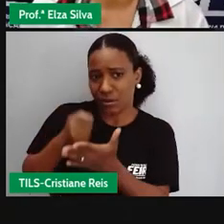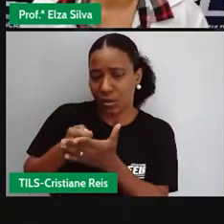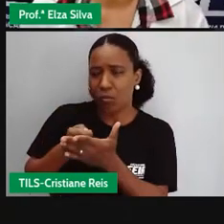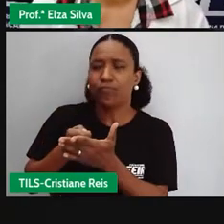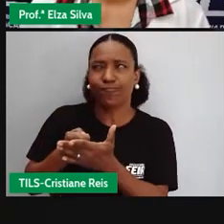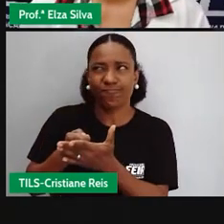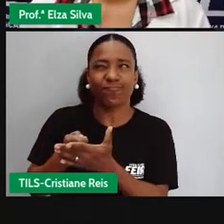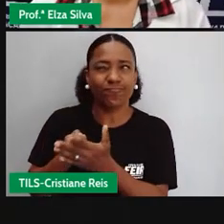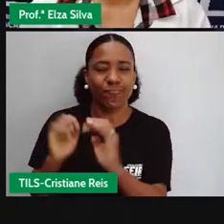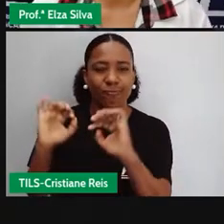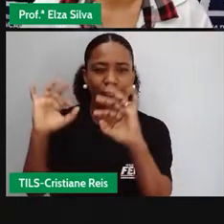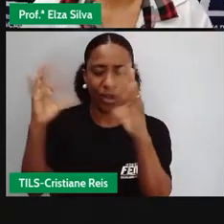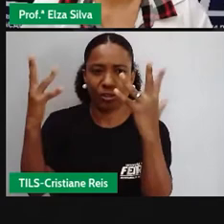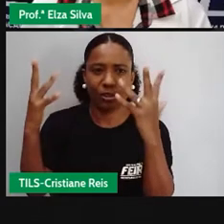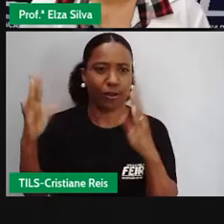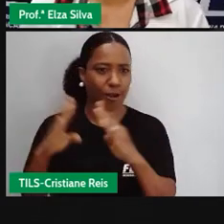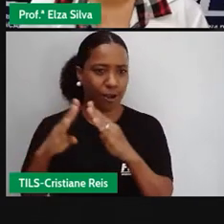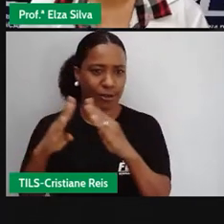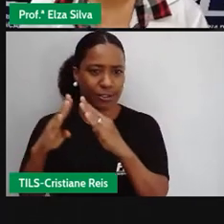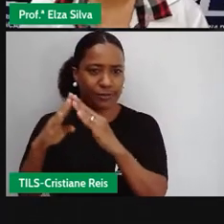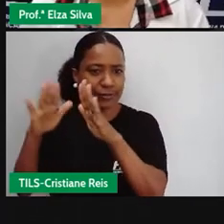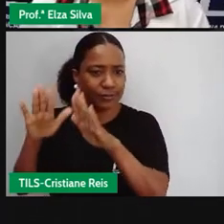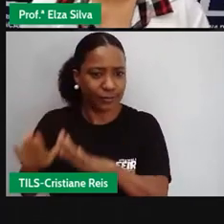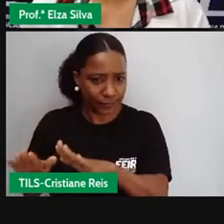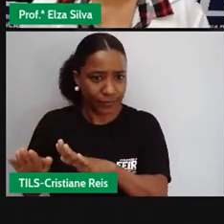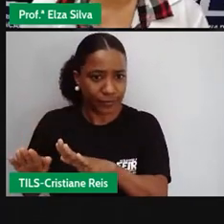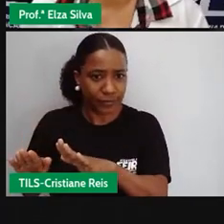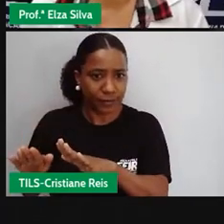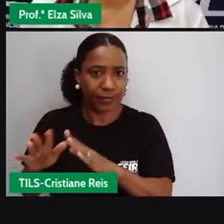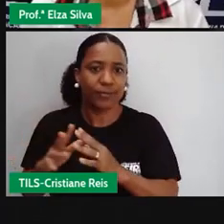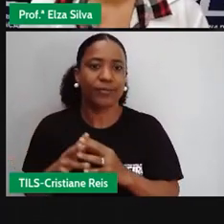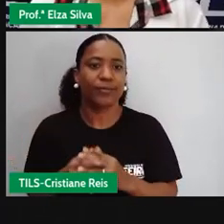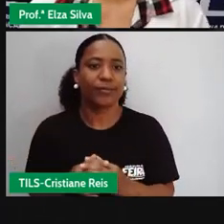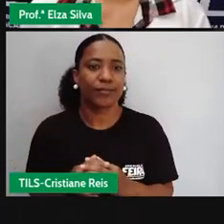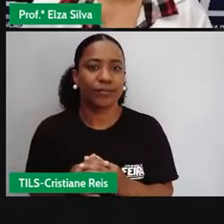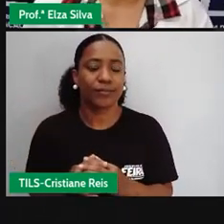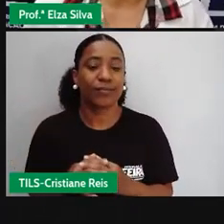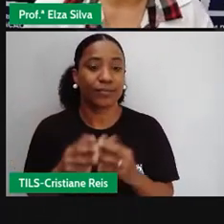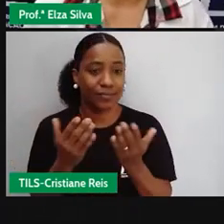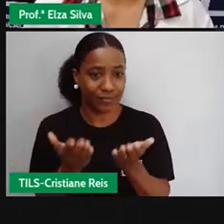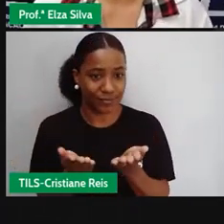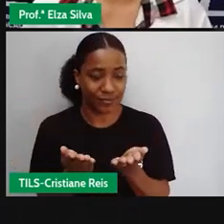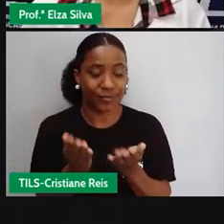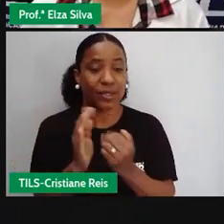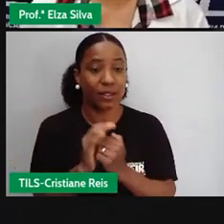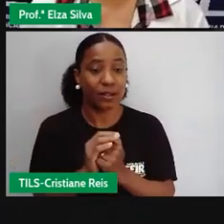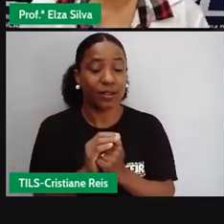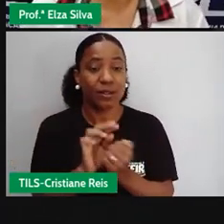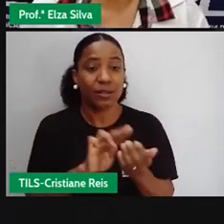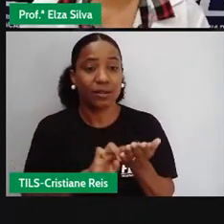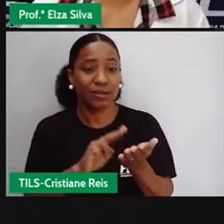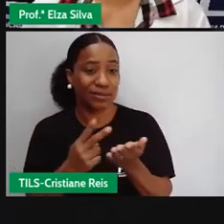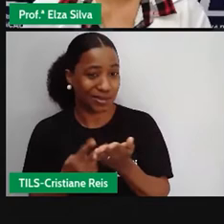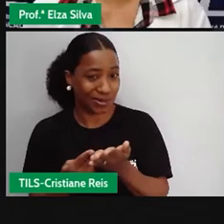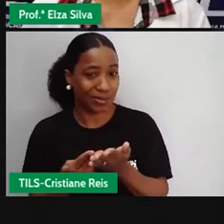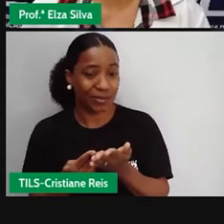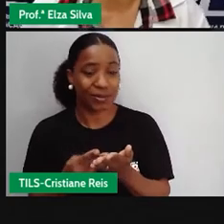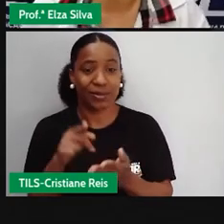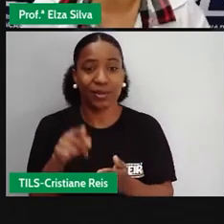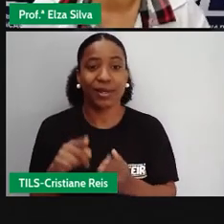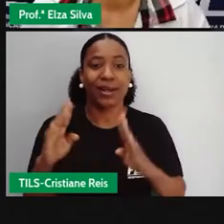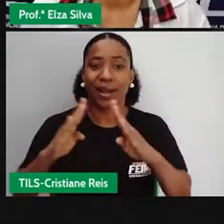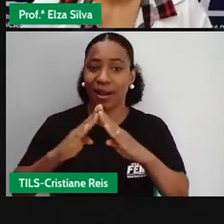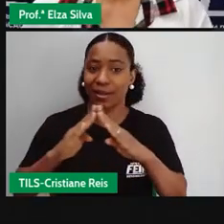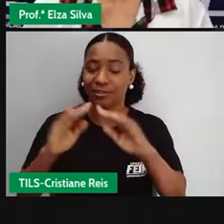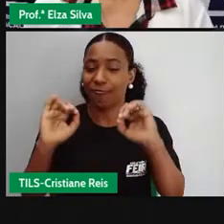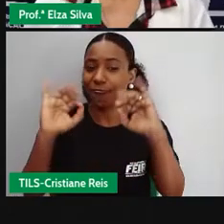casa. Festival Celebration at Home. Então, este ano, a celebração junina será em